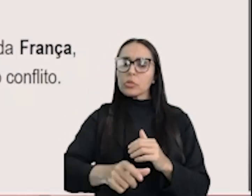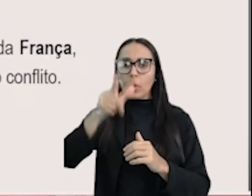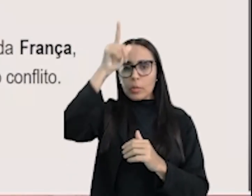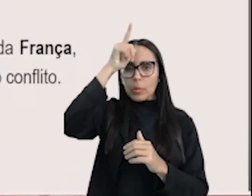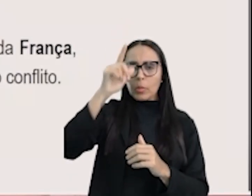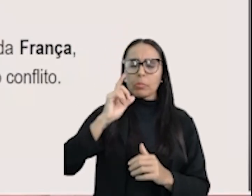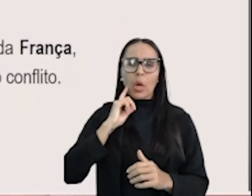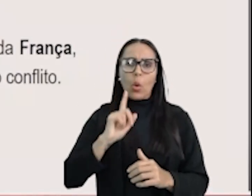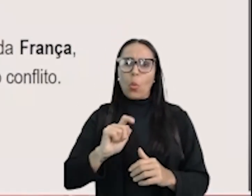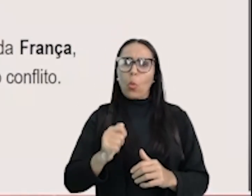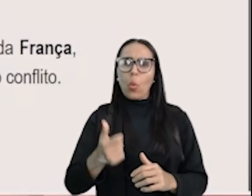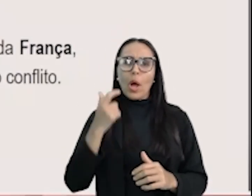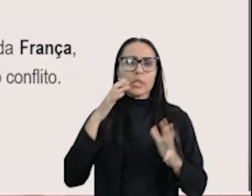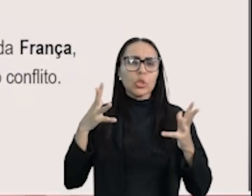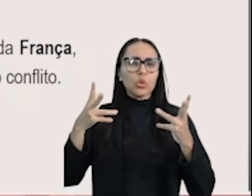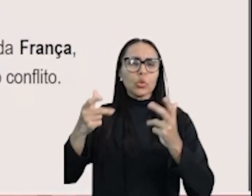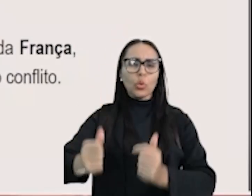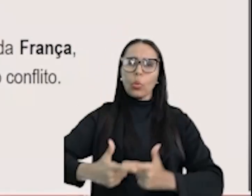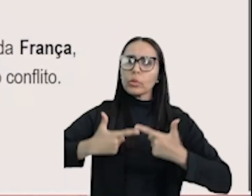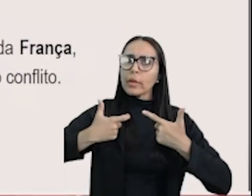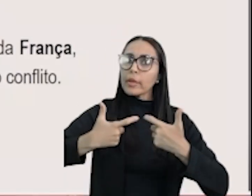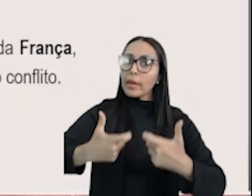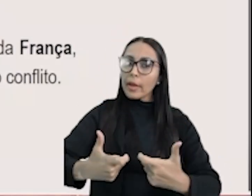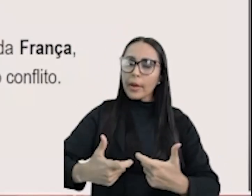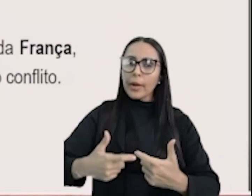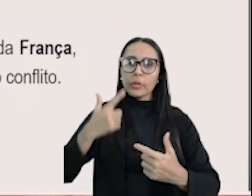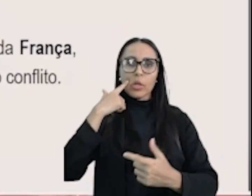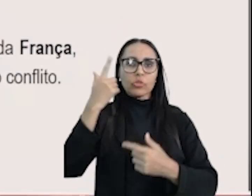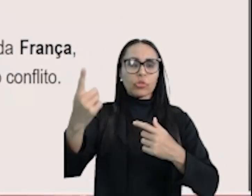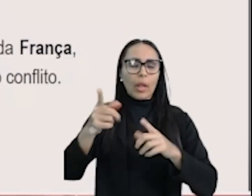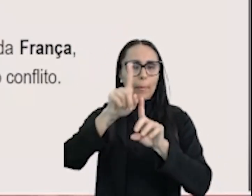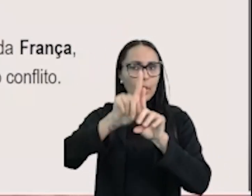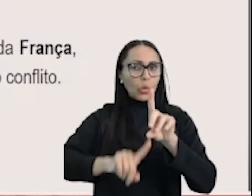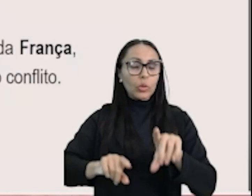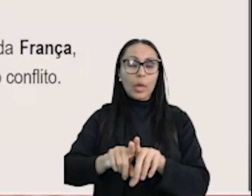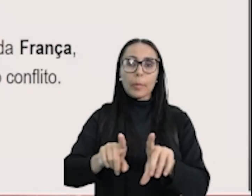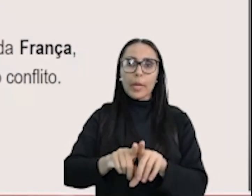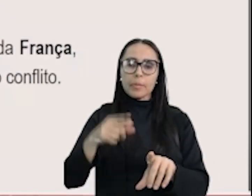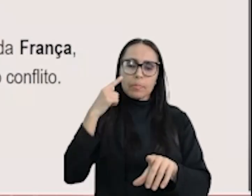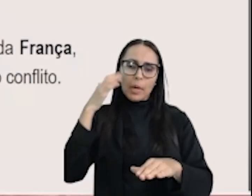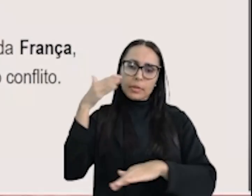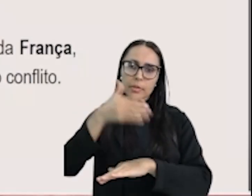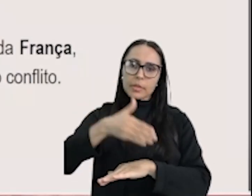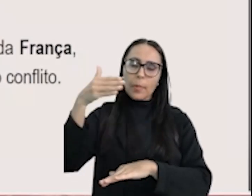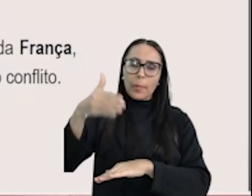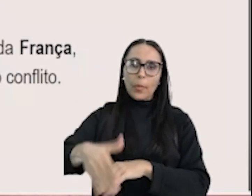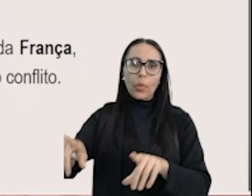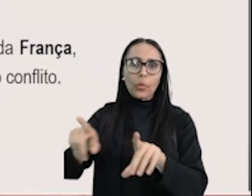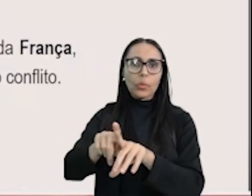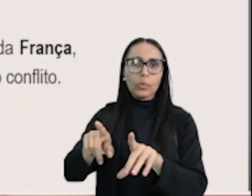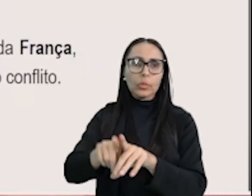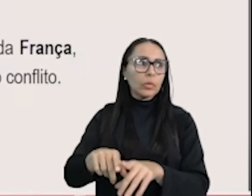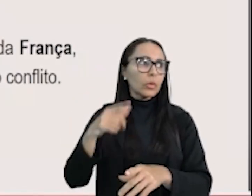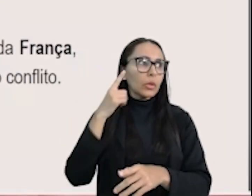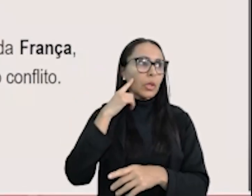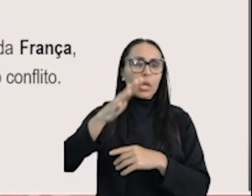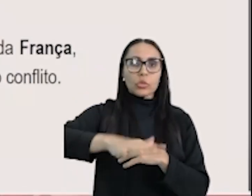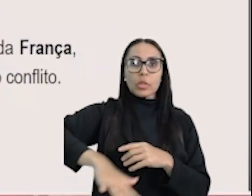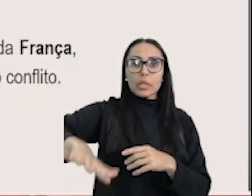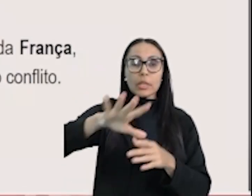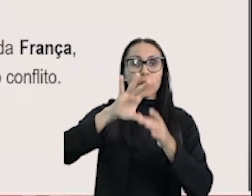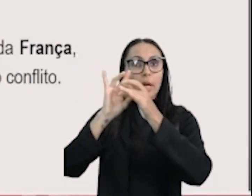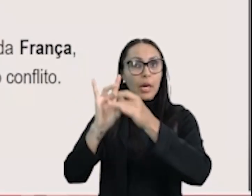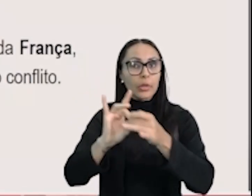quase todo o conflito. Numa escala menor, também faz parte das potências aliadas ou dos